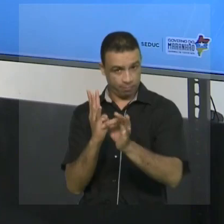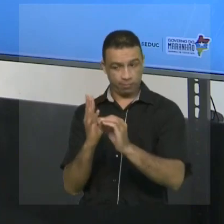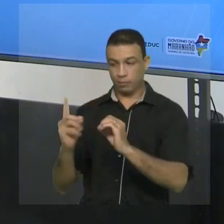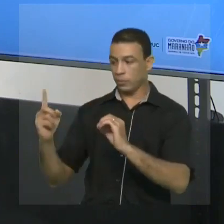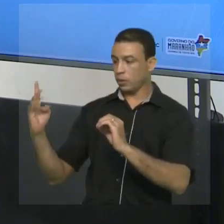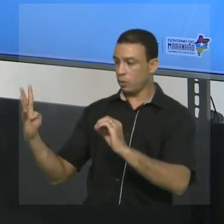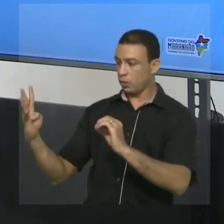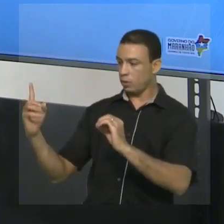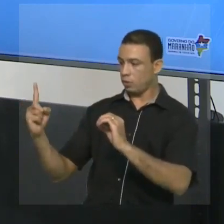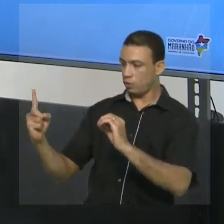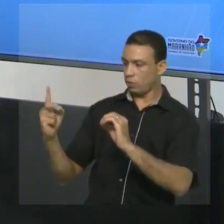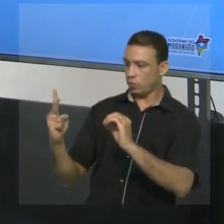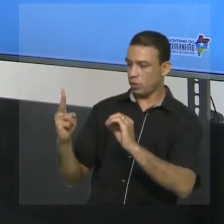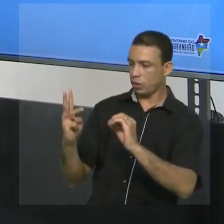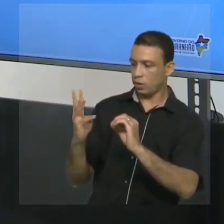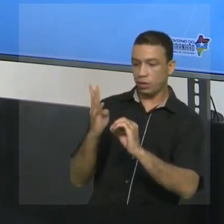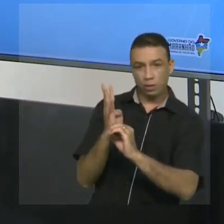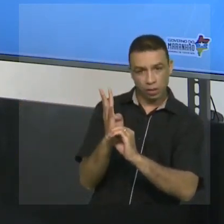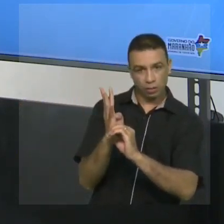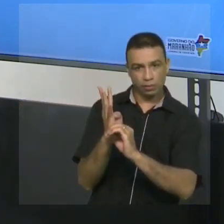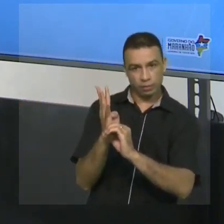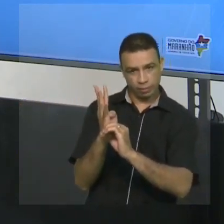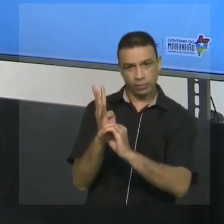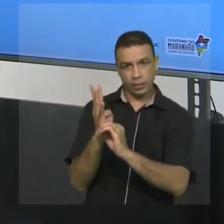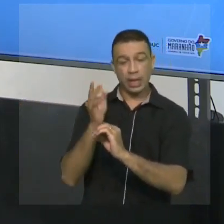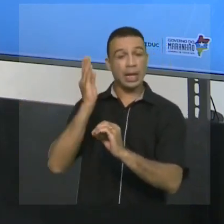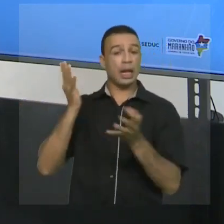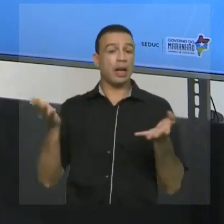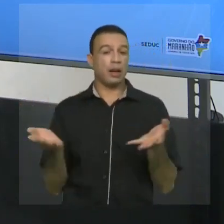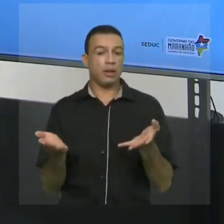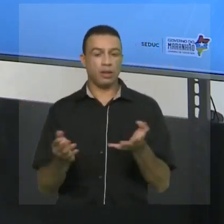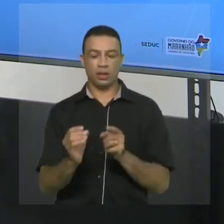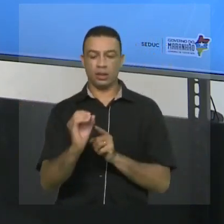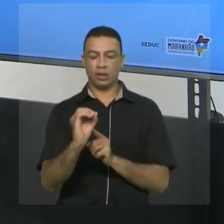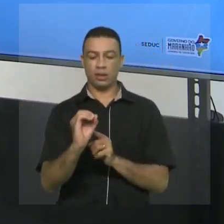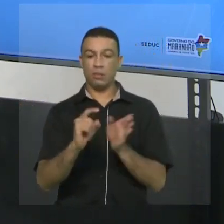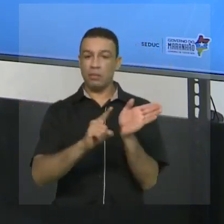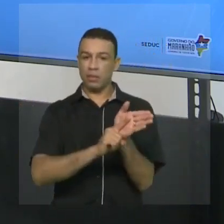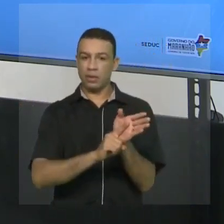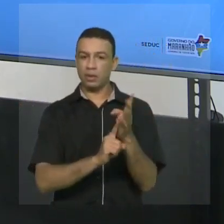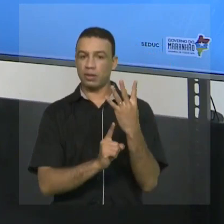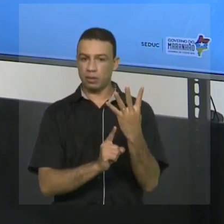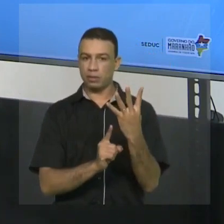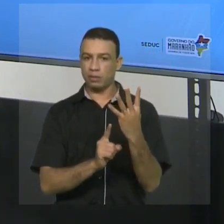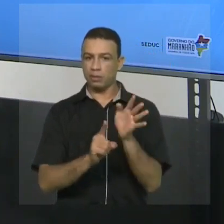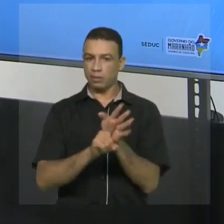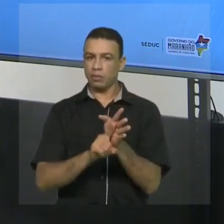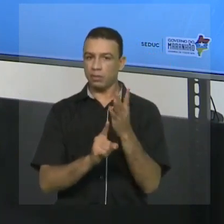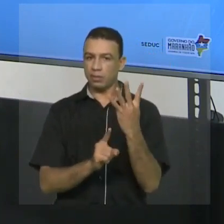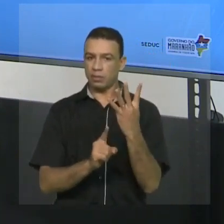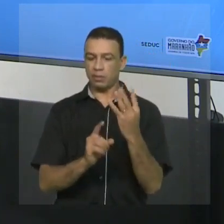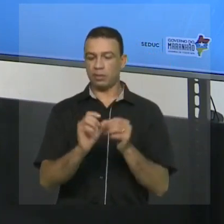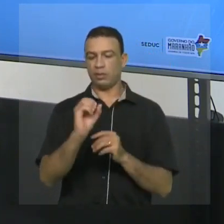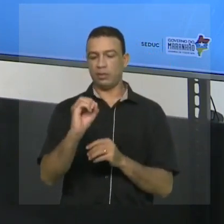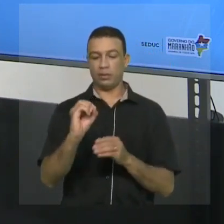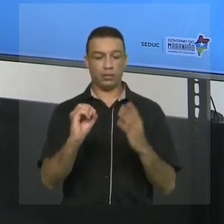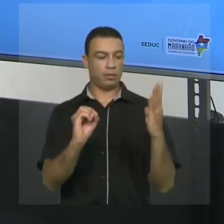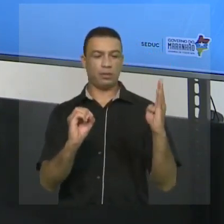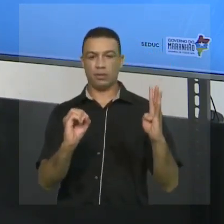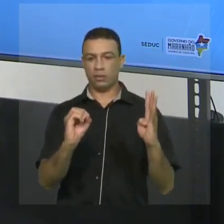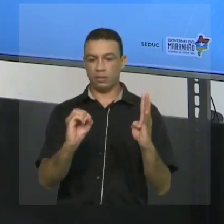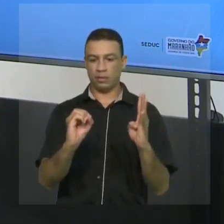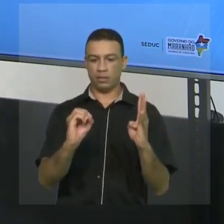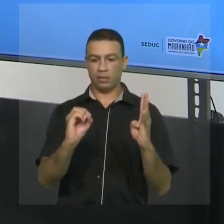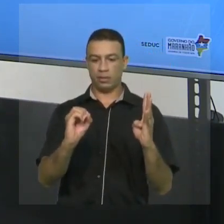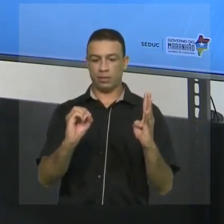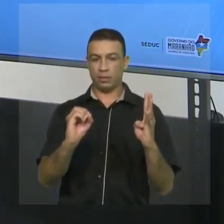até o zero, quatro unidades. Se eu pegar agora o módulo de menos quatro, onde é que está o menos quatro? Está aqui. Observa